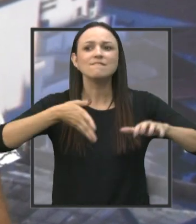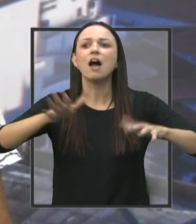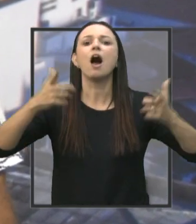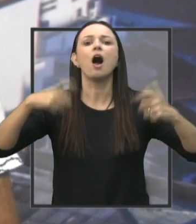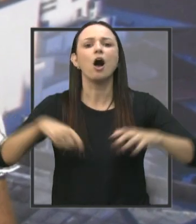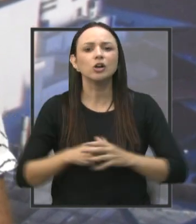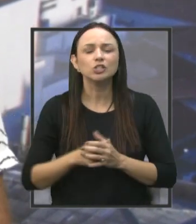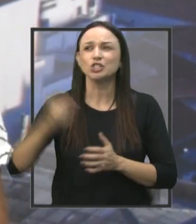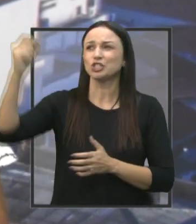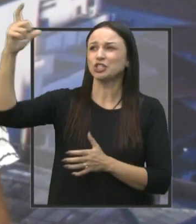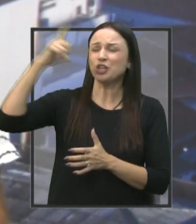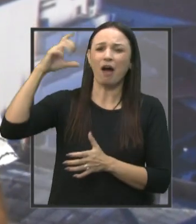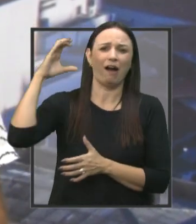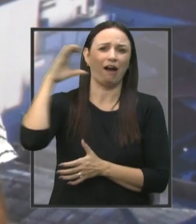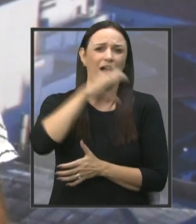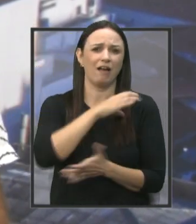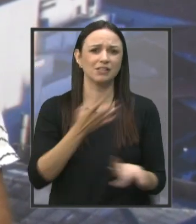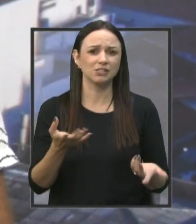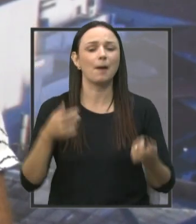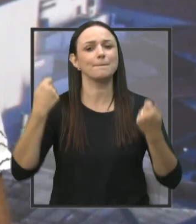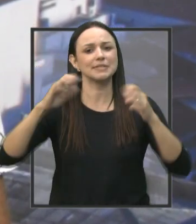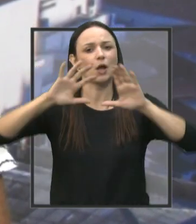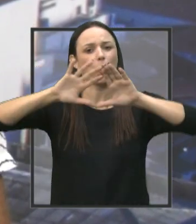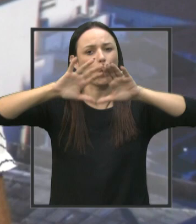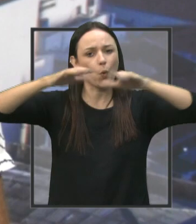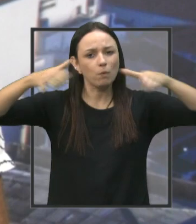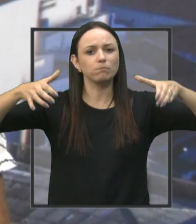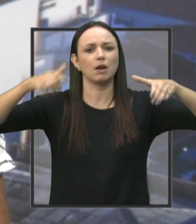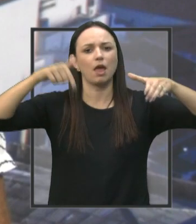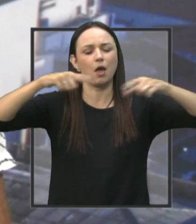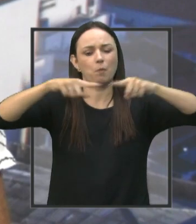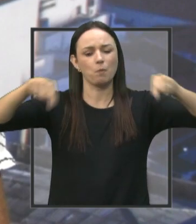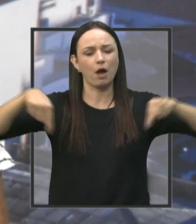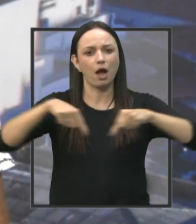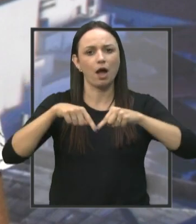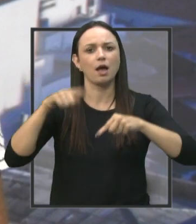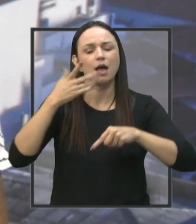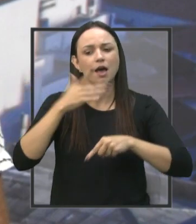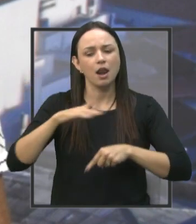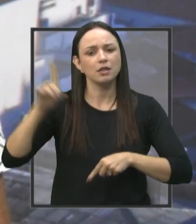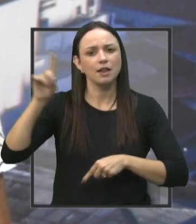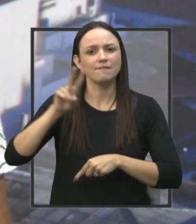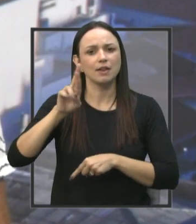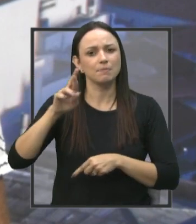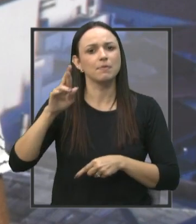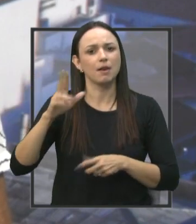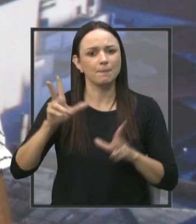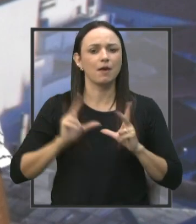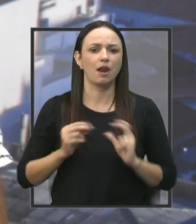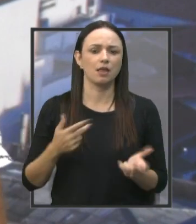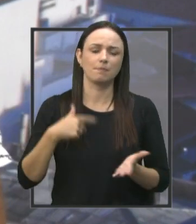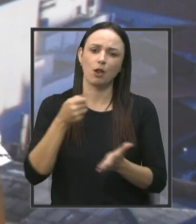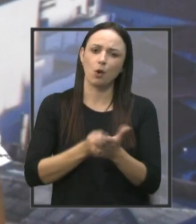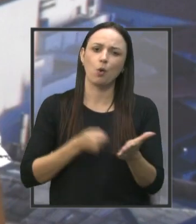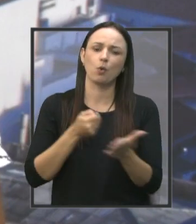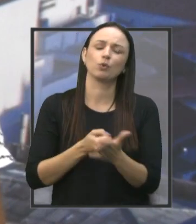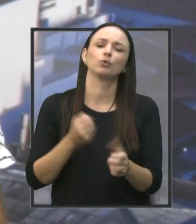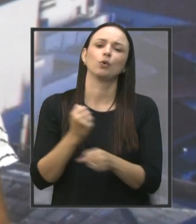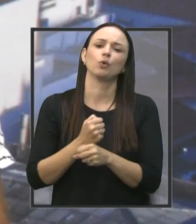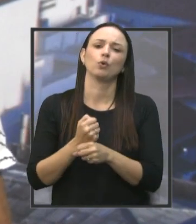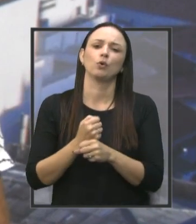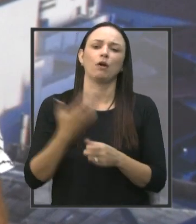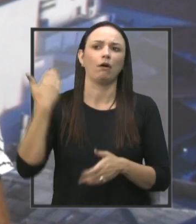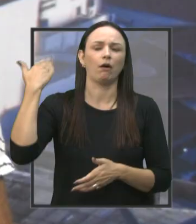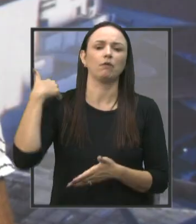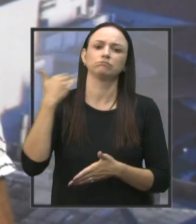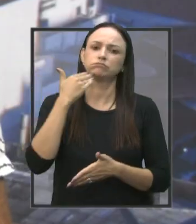dia de sol está muito quente, então precisa cobrir, né, aquela molecada da Vila Ribeiro merece, e essa luta minha já há anos de fazer essa cobertura lá,